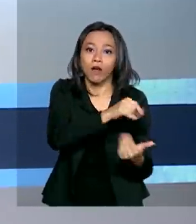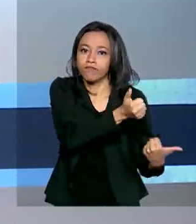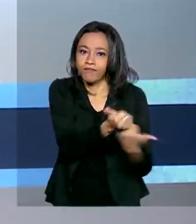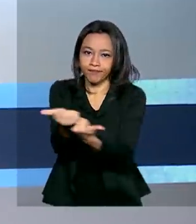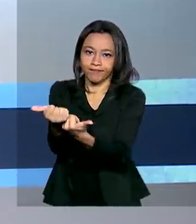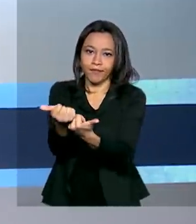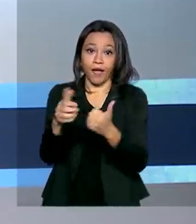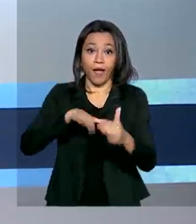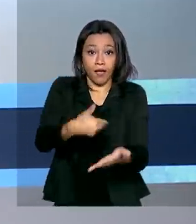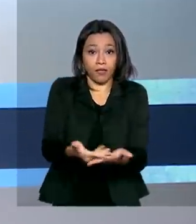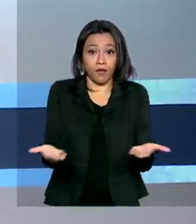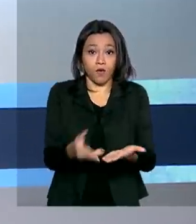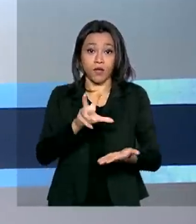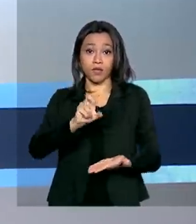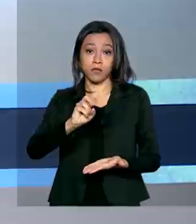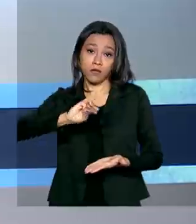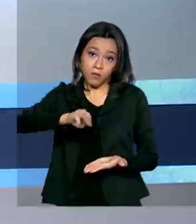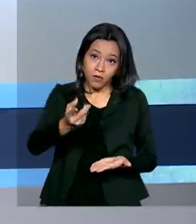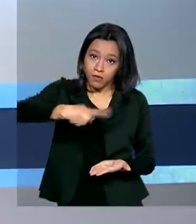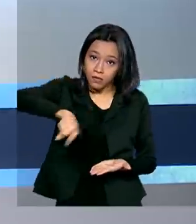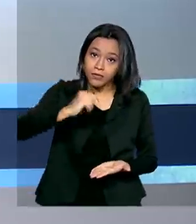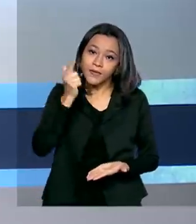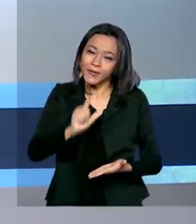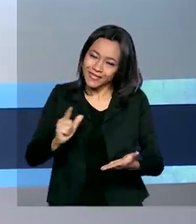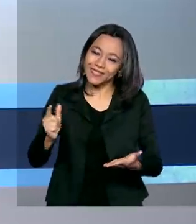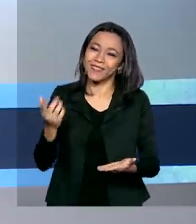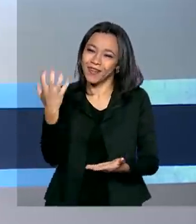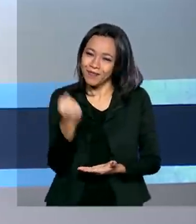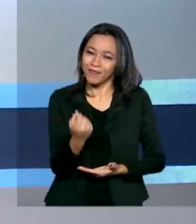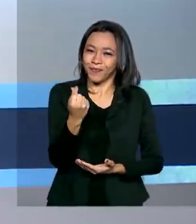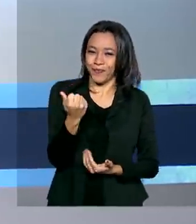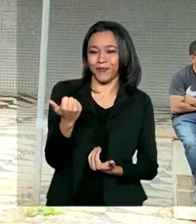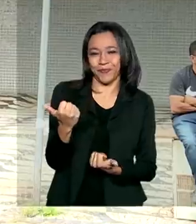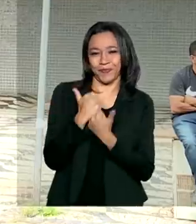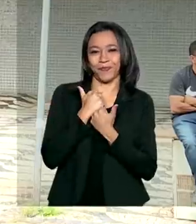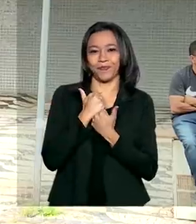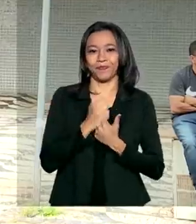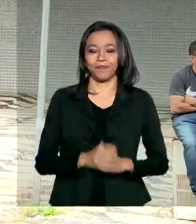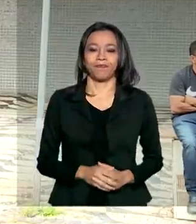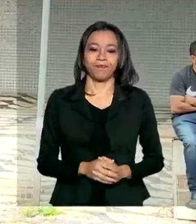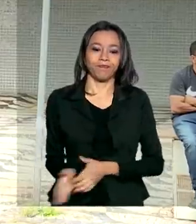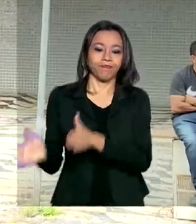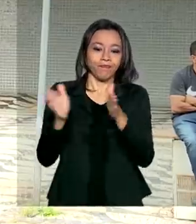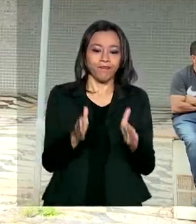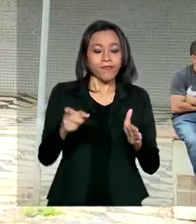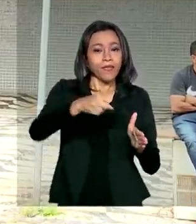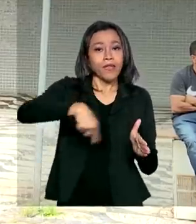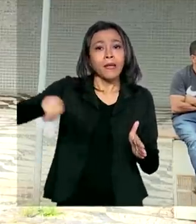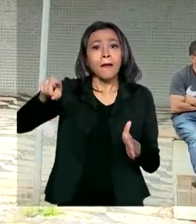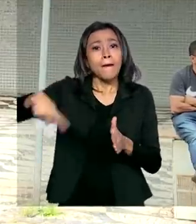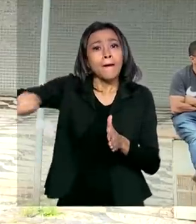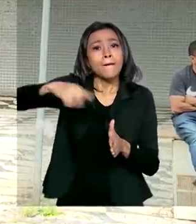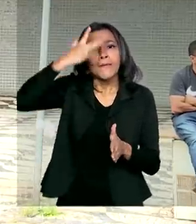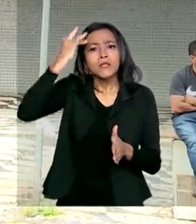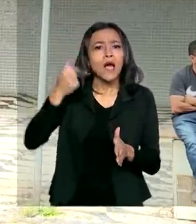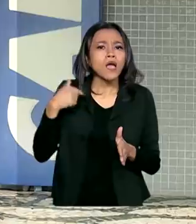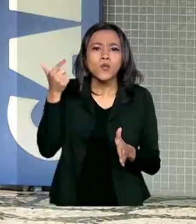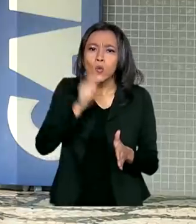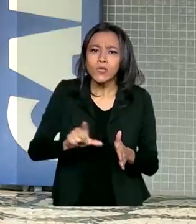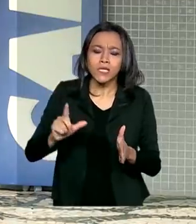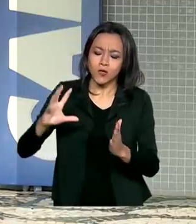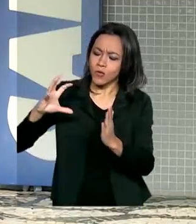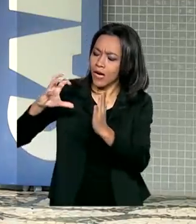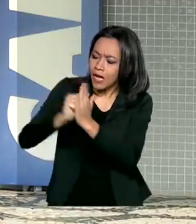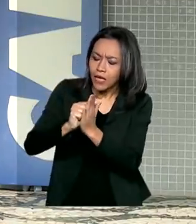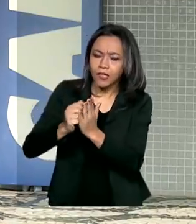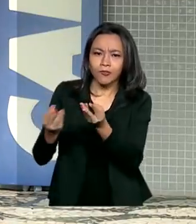50 milhões de brasileiros já tiveram acesso ao benefício. Brasileiros que ainda não conseguiram fazer ou finalizar o